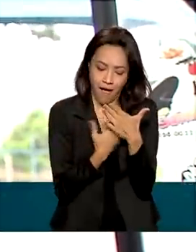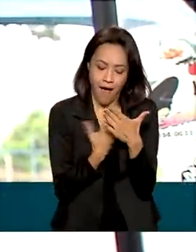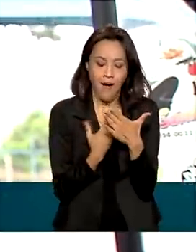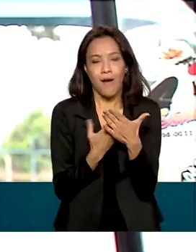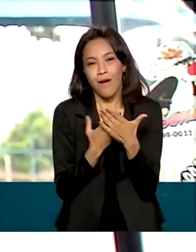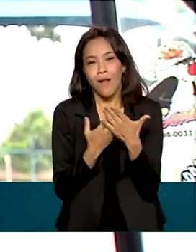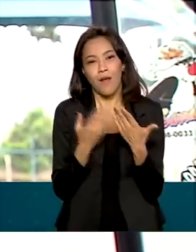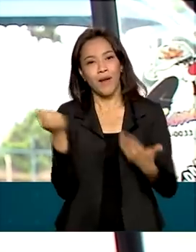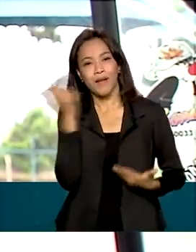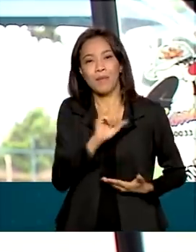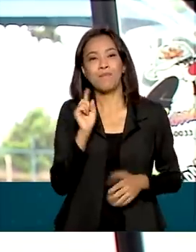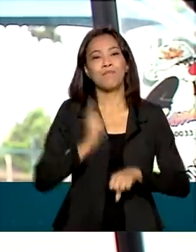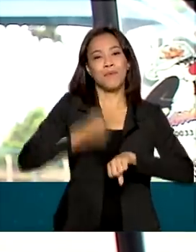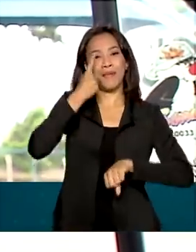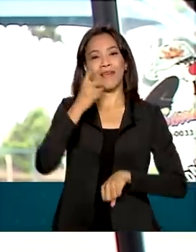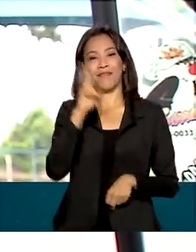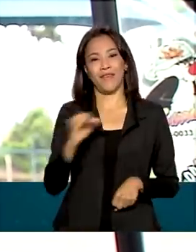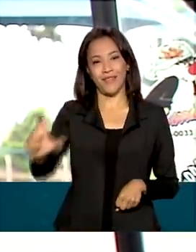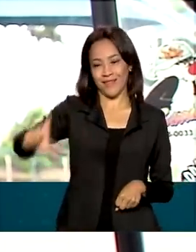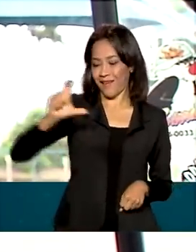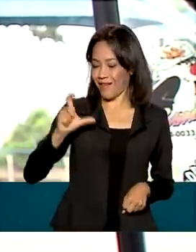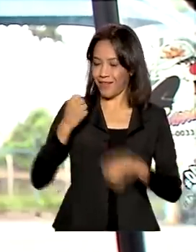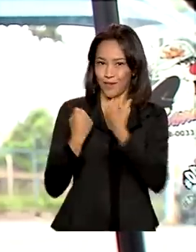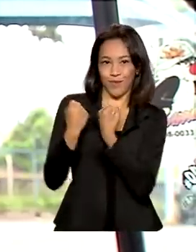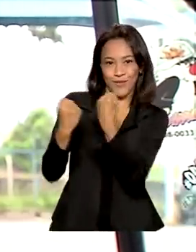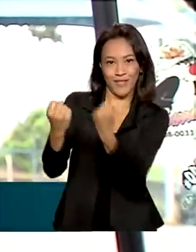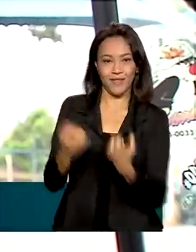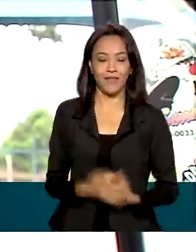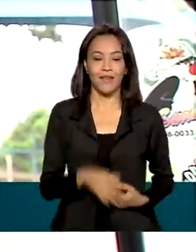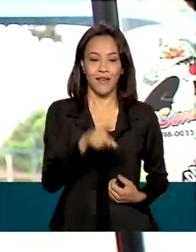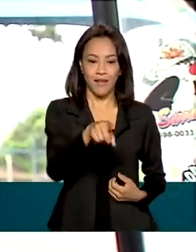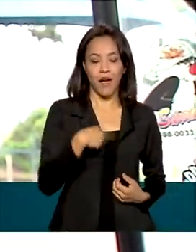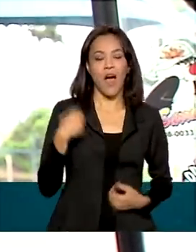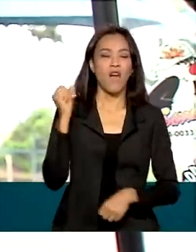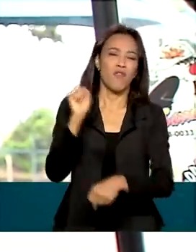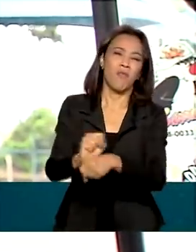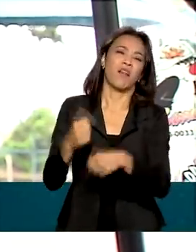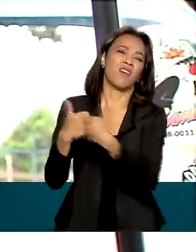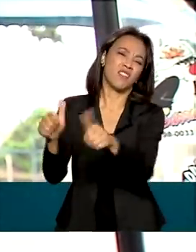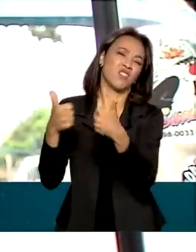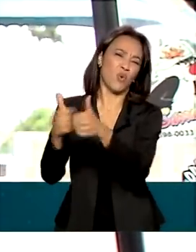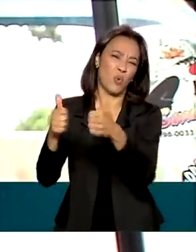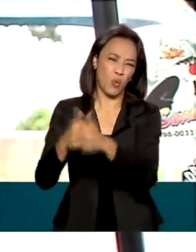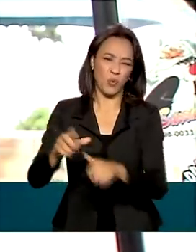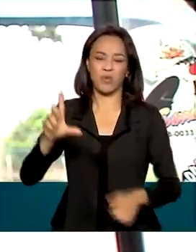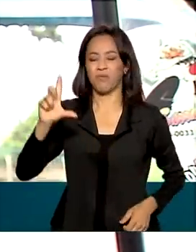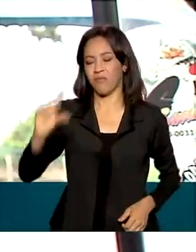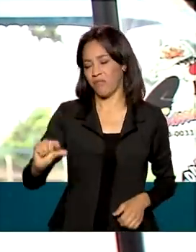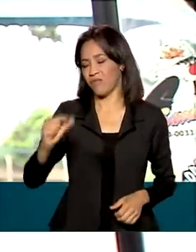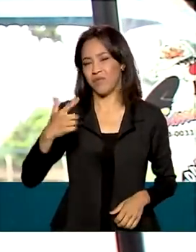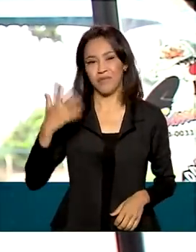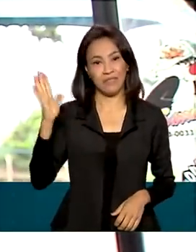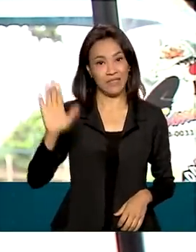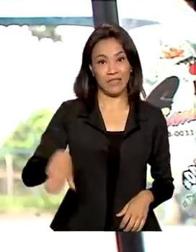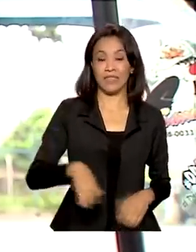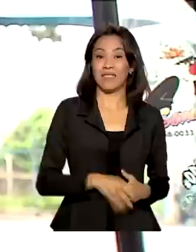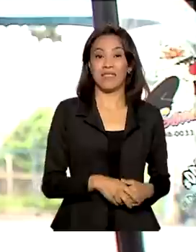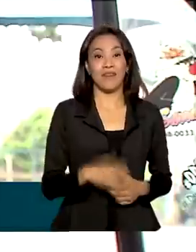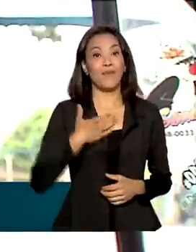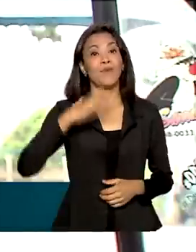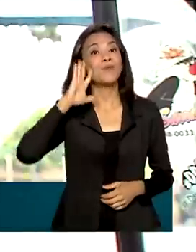habilitação pela primeira vez. Vai vacilar muitas coisas, né? Parar de andar de ônibus um pouco. E aí o meu sonho é ter meu